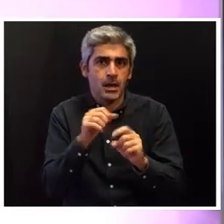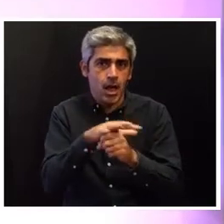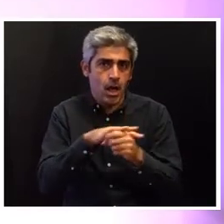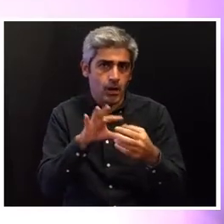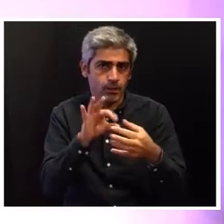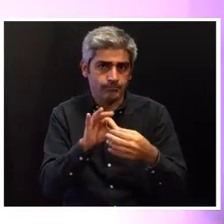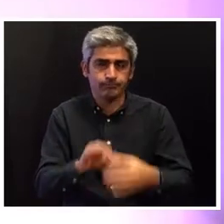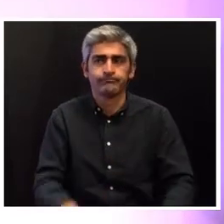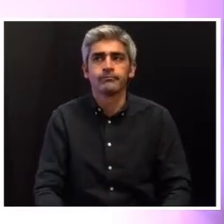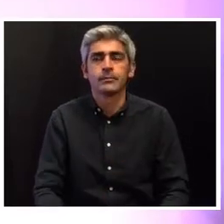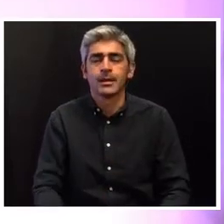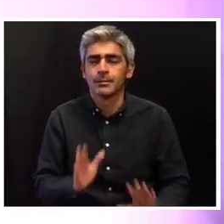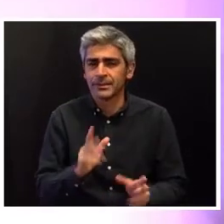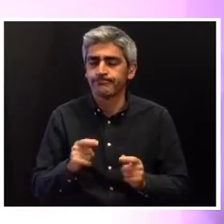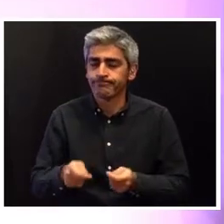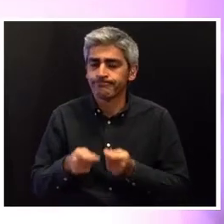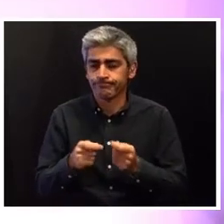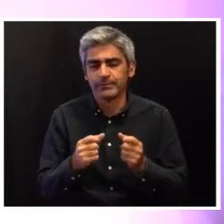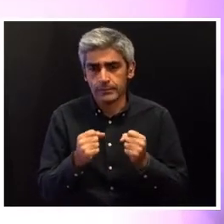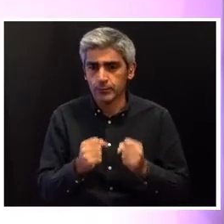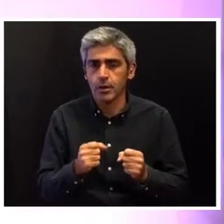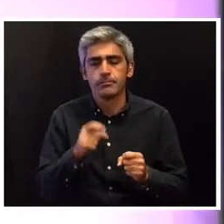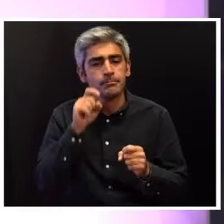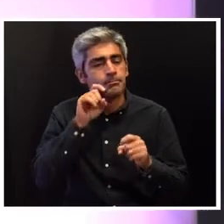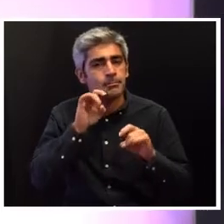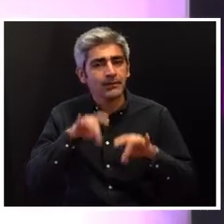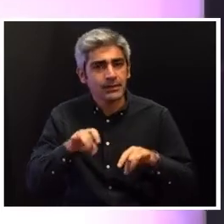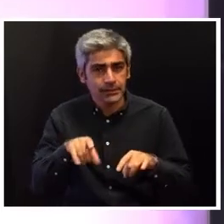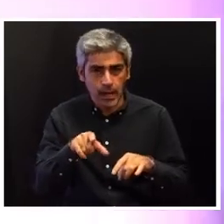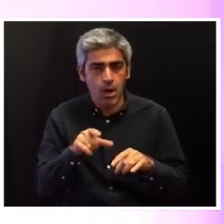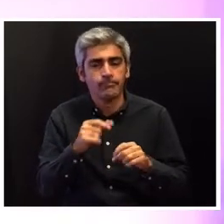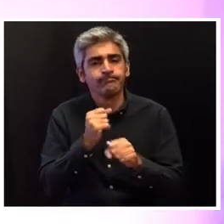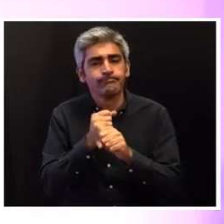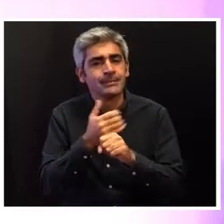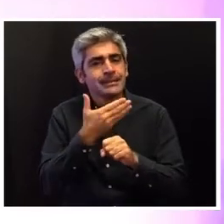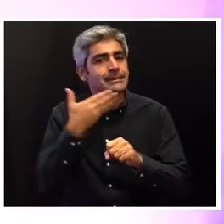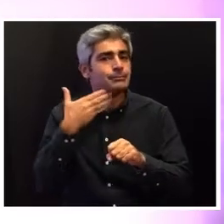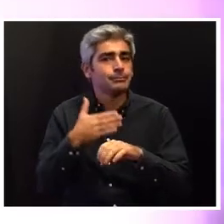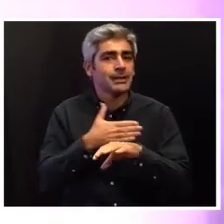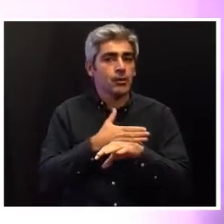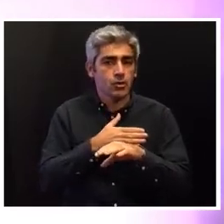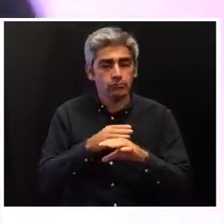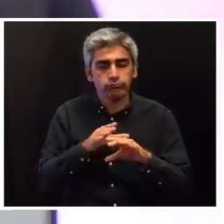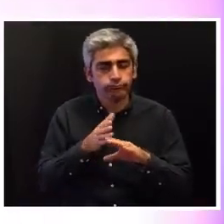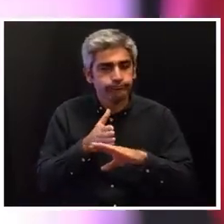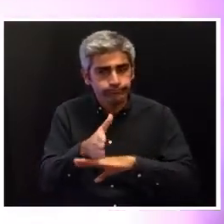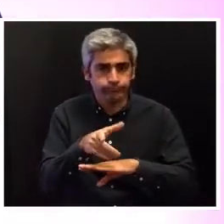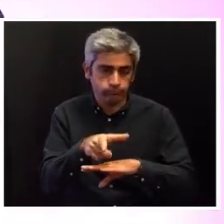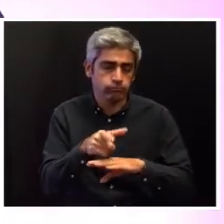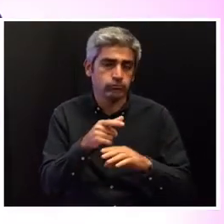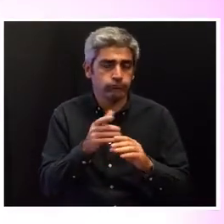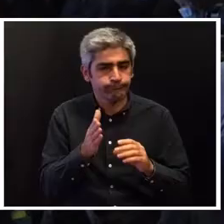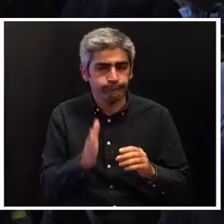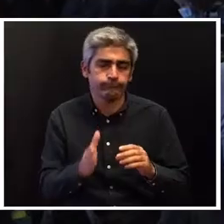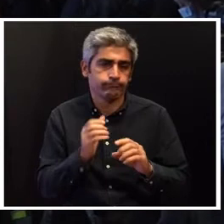que trata de apostar fortemente na prevenção, na atuação precoce, na resposta firme, não apenas quando